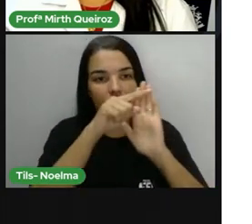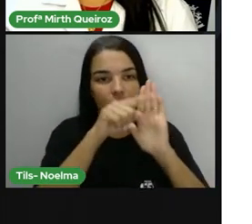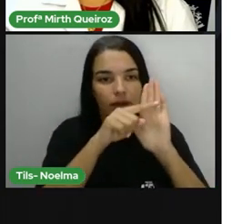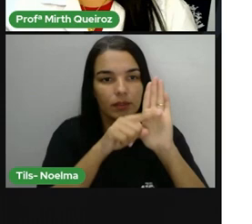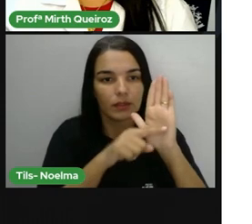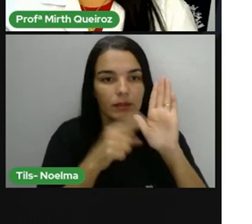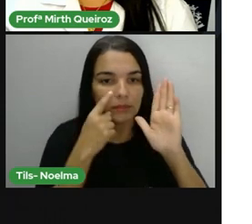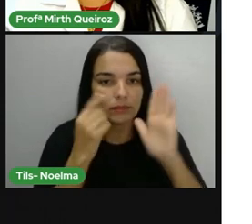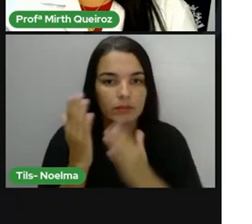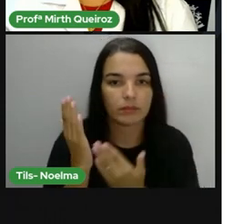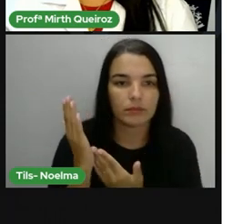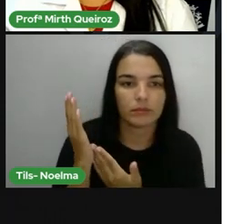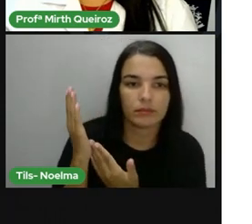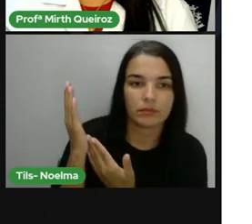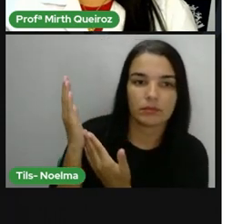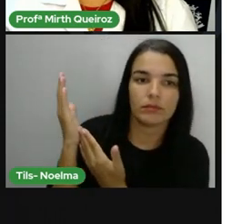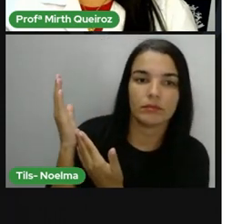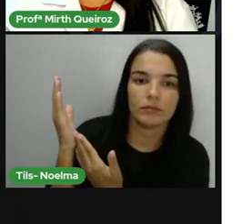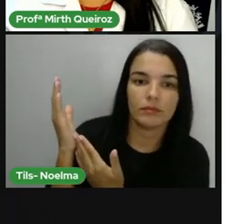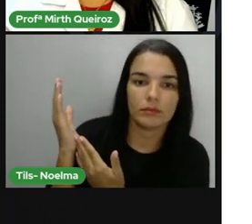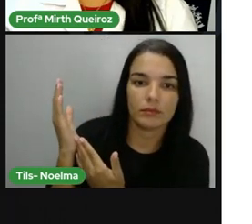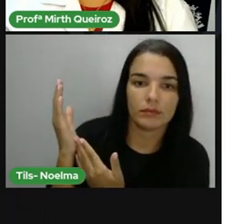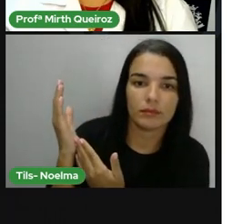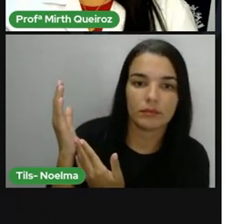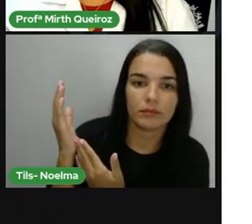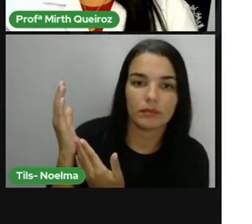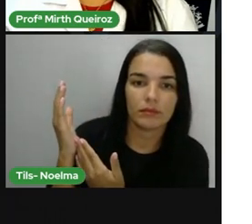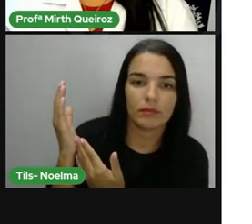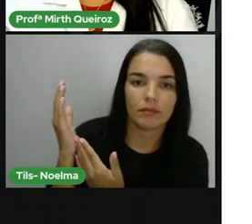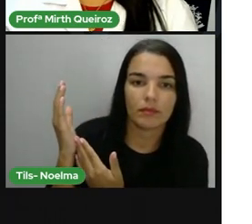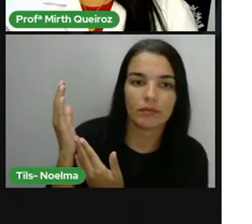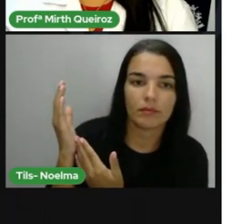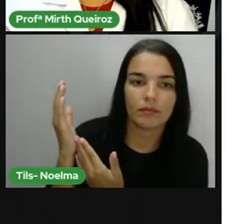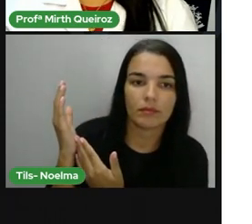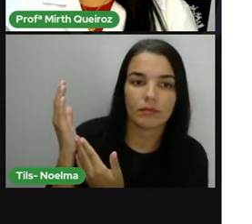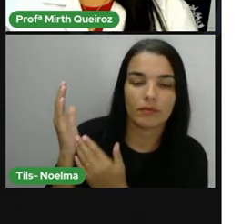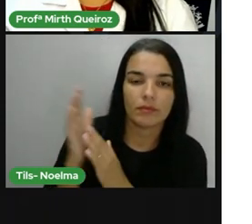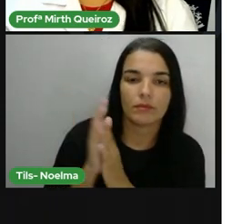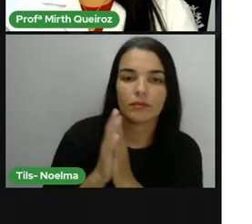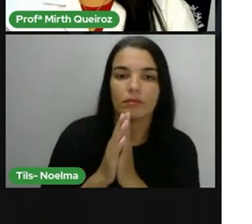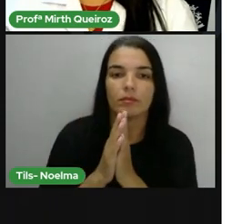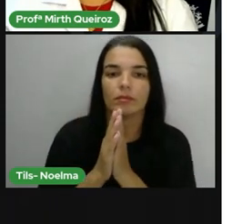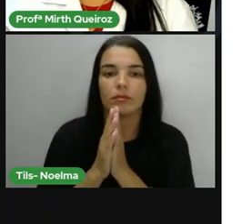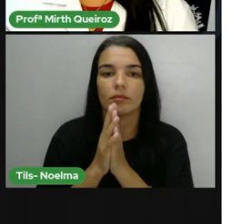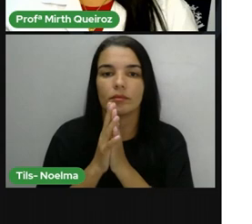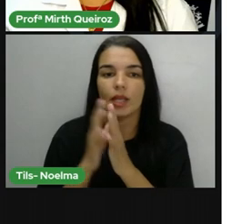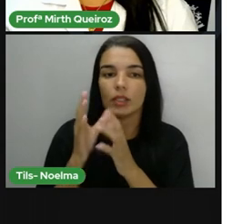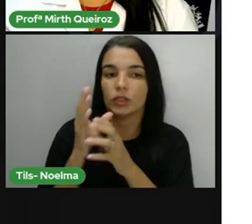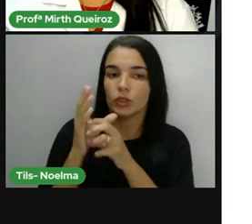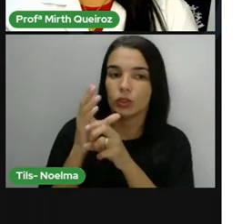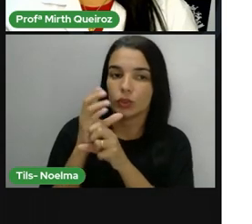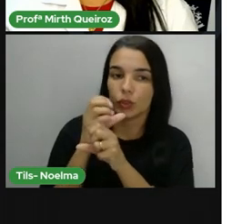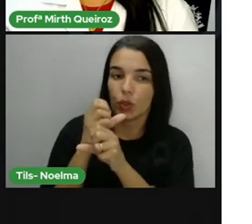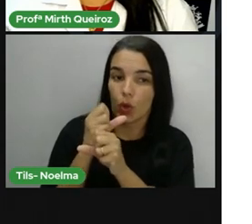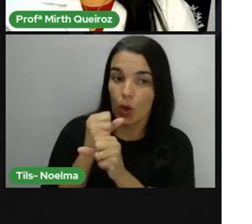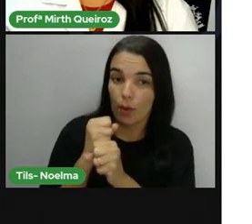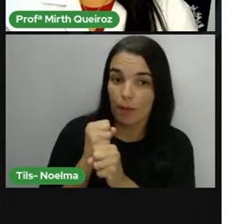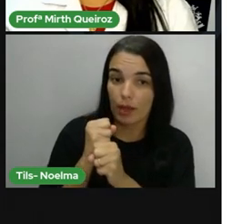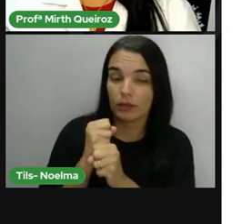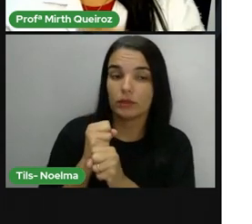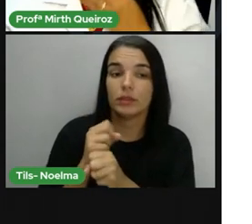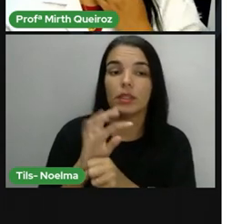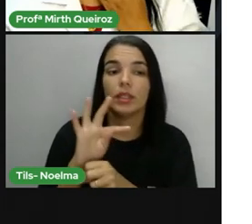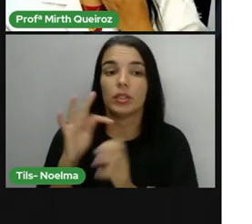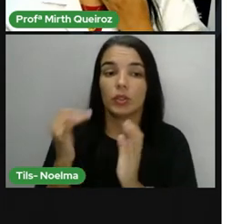nada aí debaixo do 0. 5 mais 0, 5. 2 mais 0, 2. 1 mais 0, 1. E